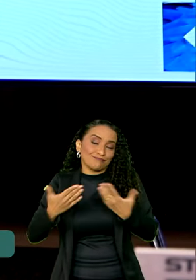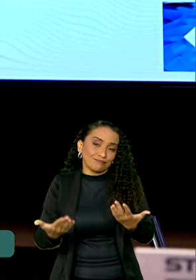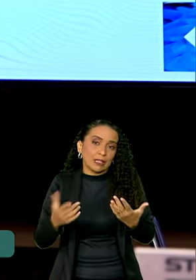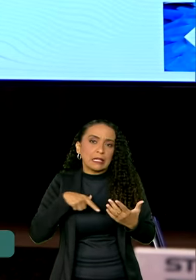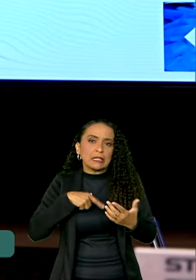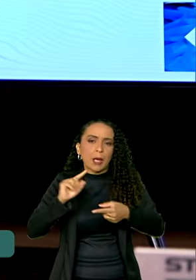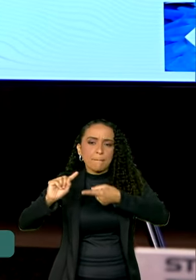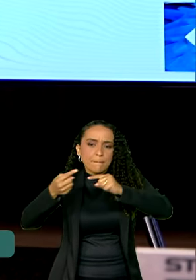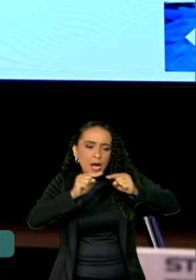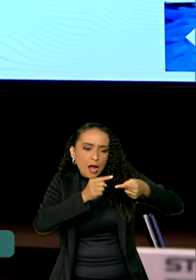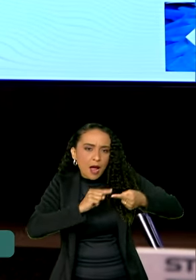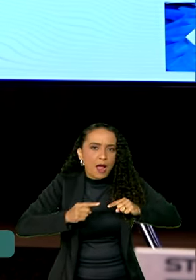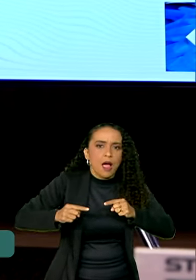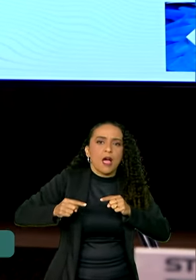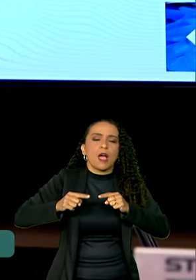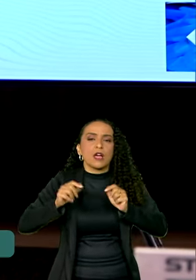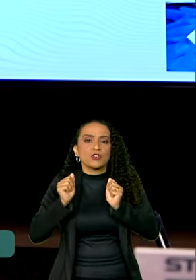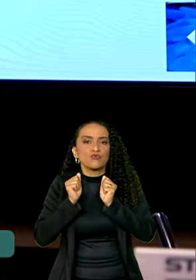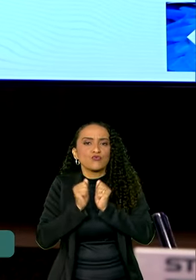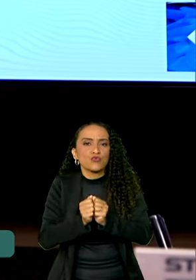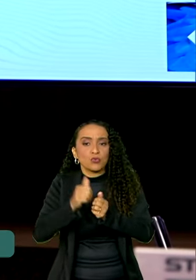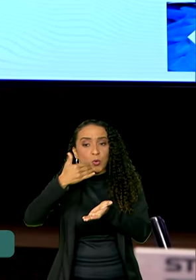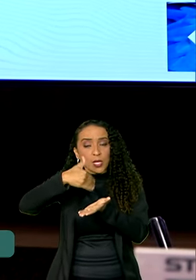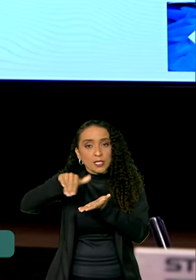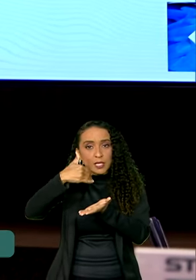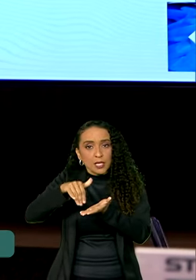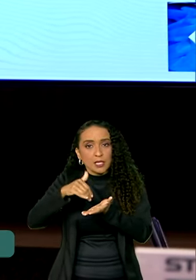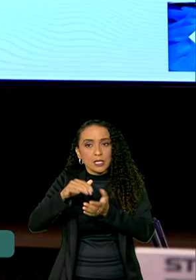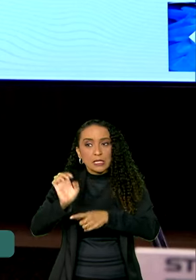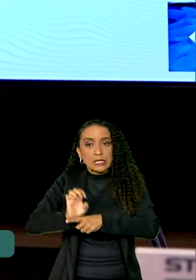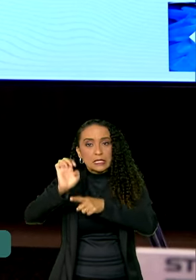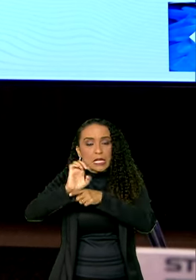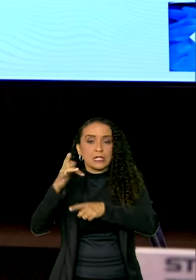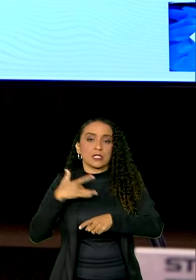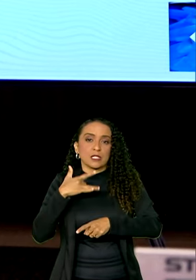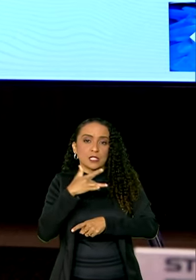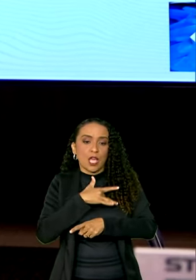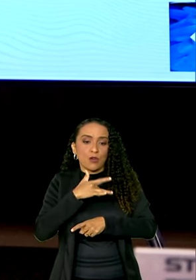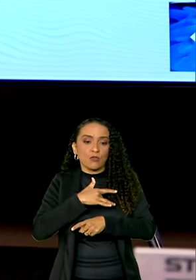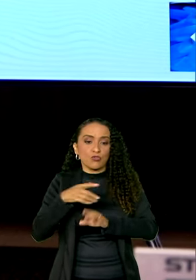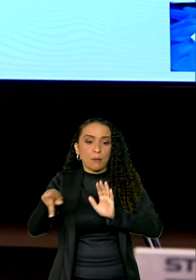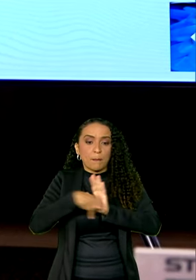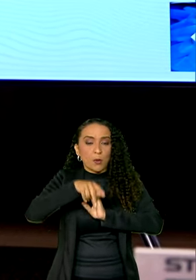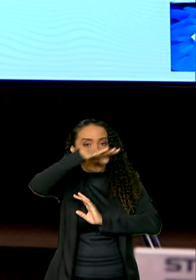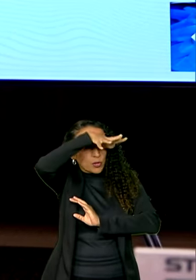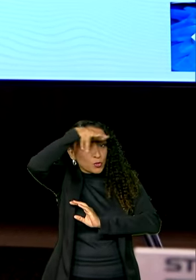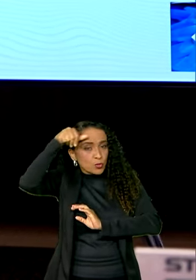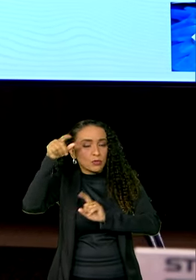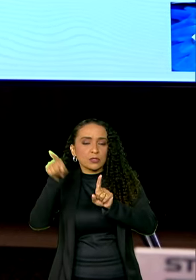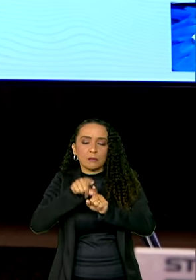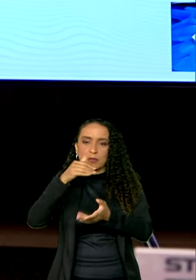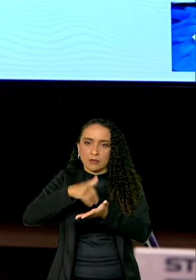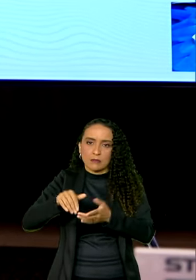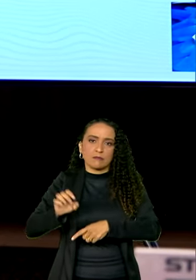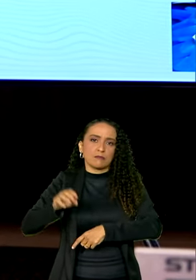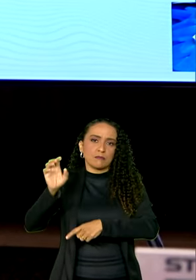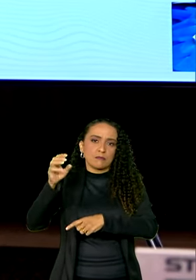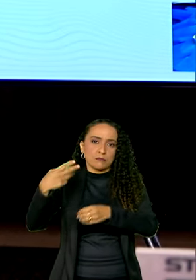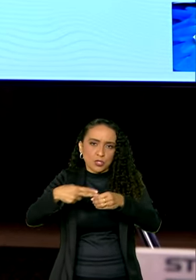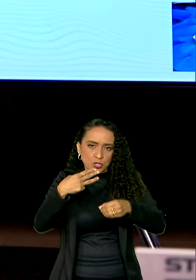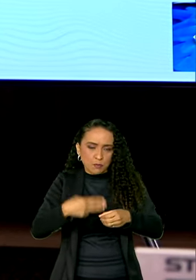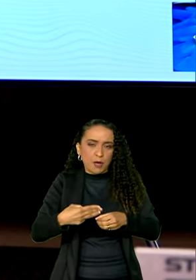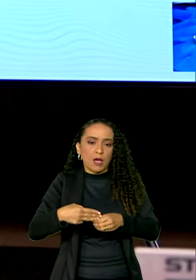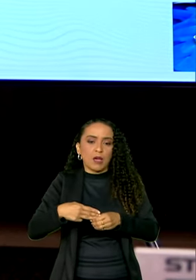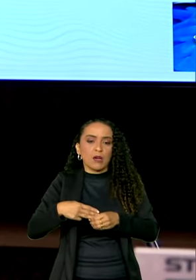isso está sendo discutido com a Secretaria de Estado de Saúde de Mato Grosso e com as secretarias municipais dos